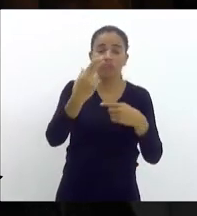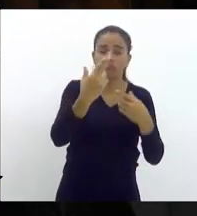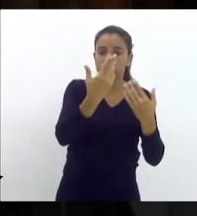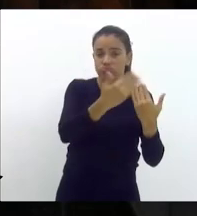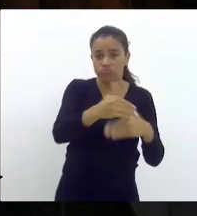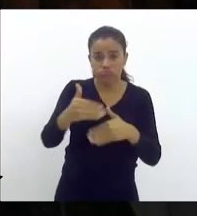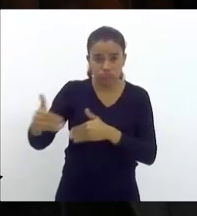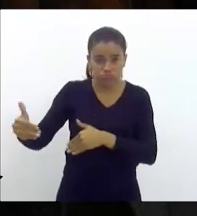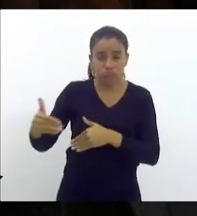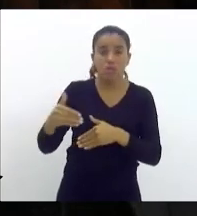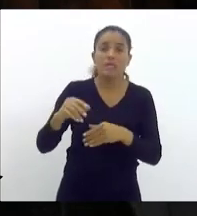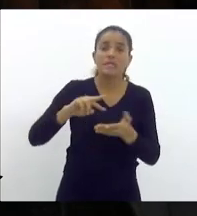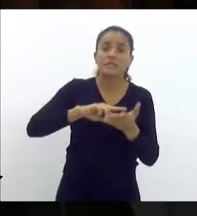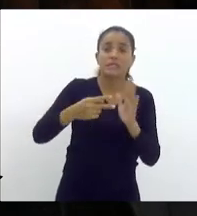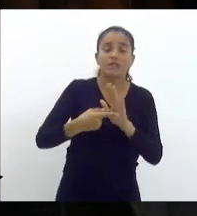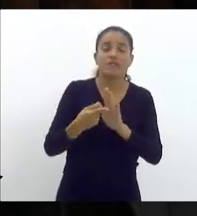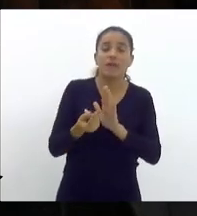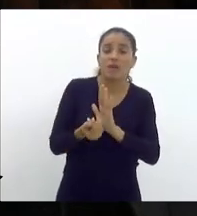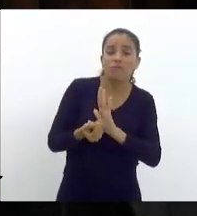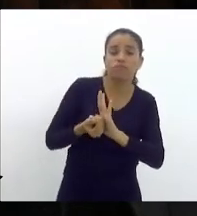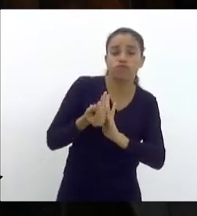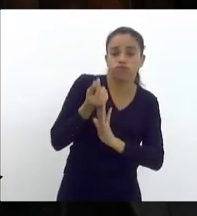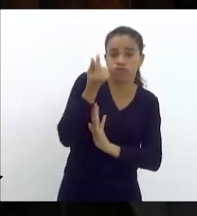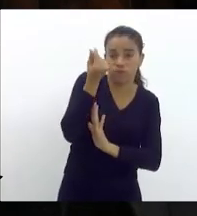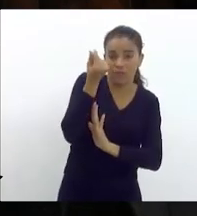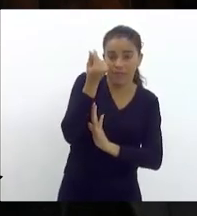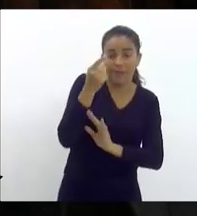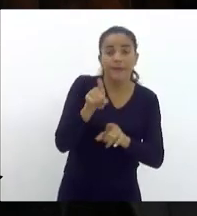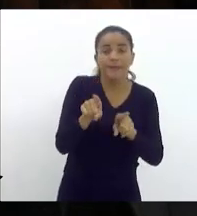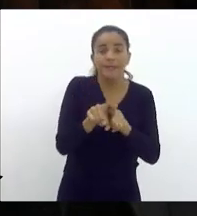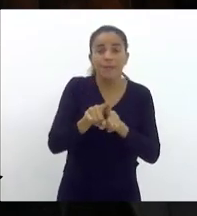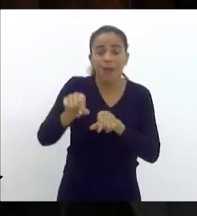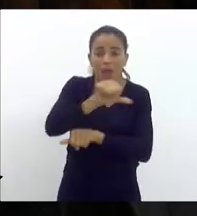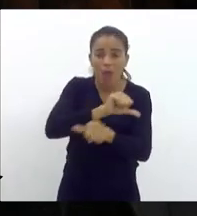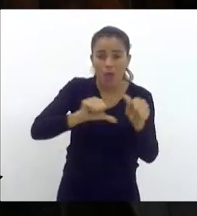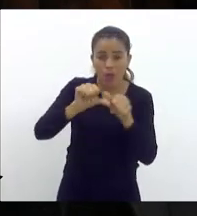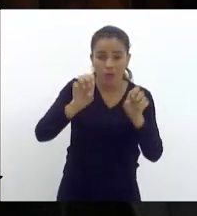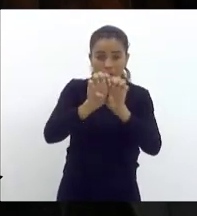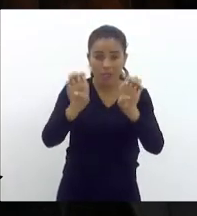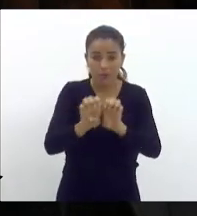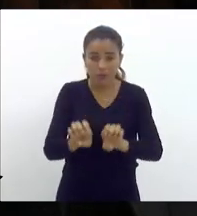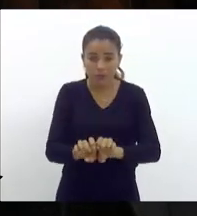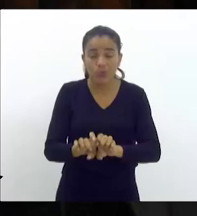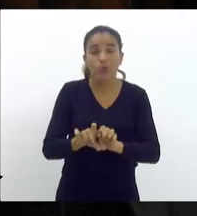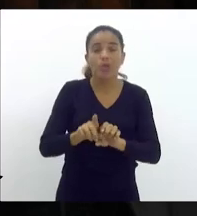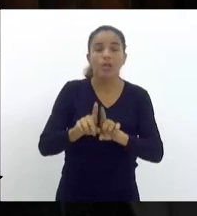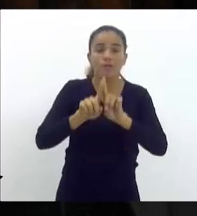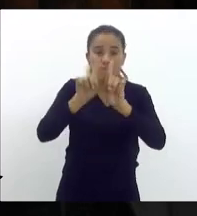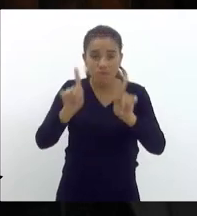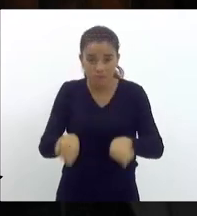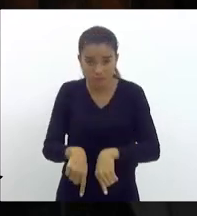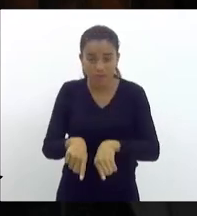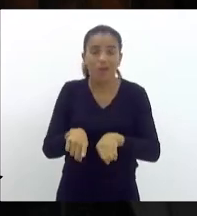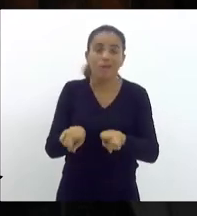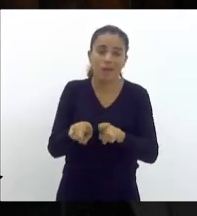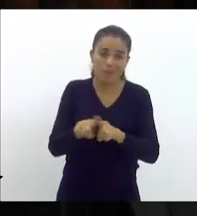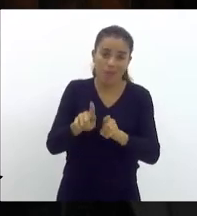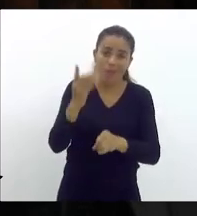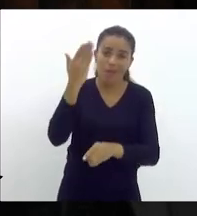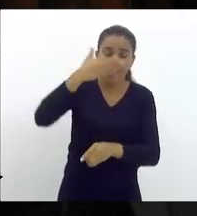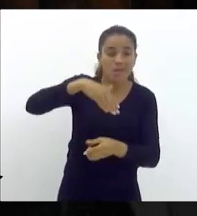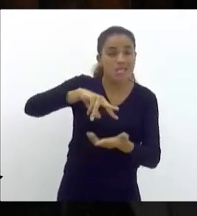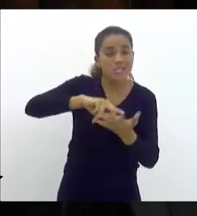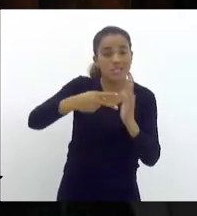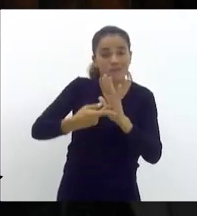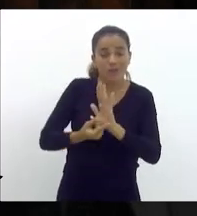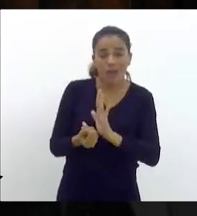implique aumento de despesas. Alteração na estrutura de carreira que implique aumento de despesas.